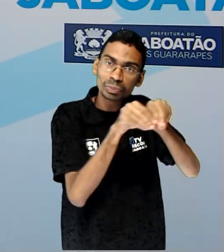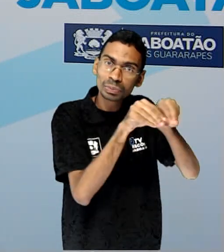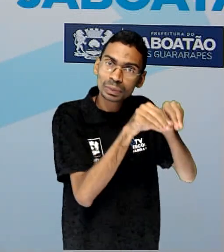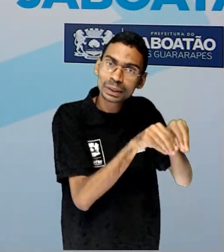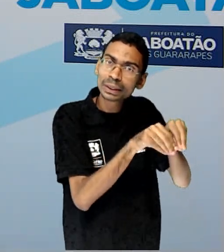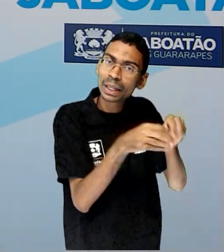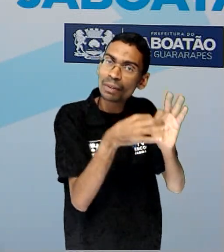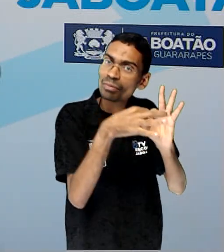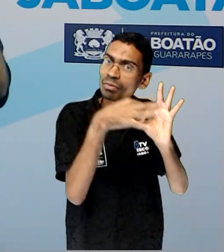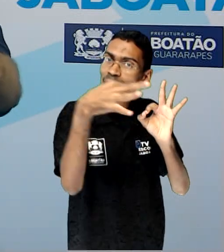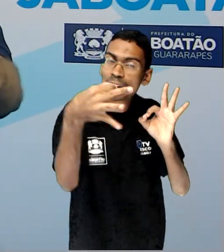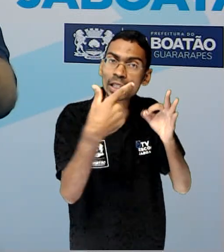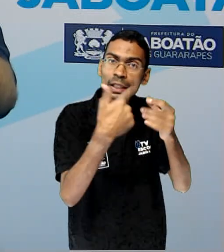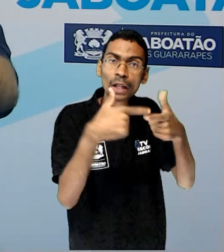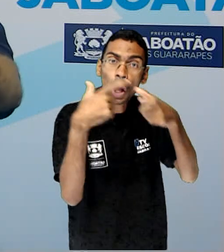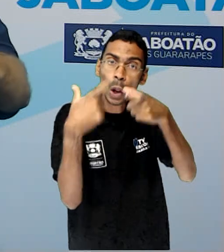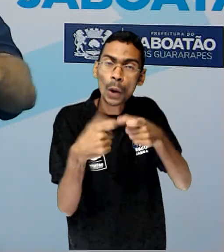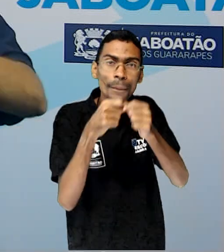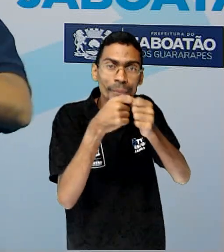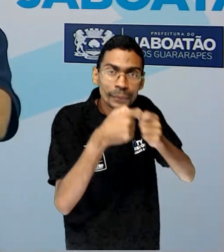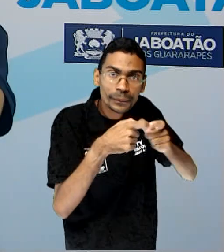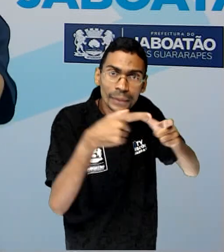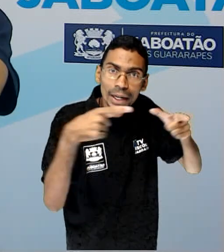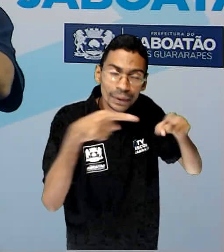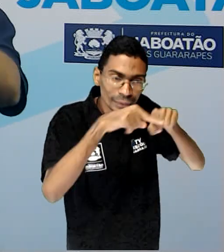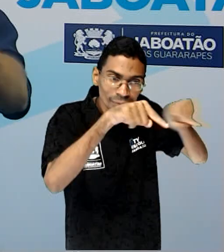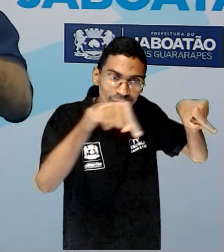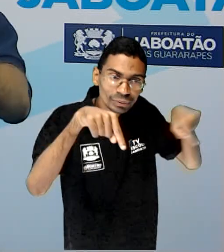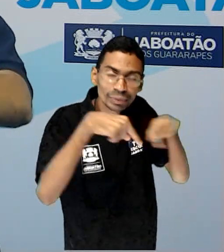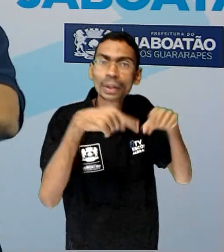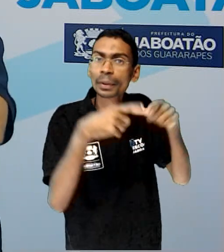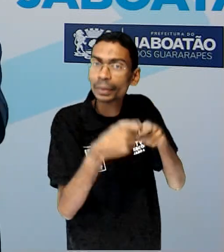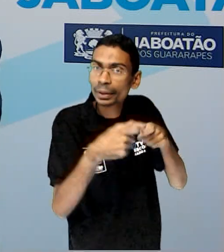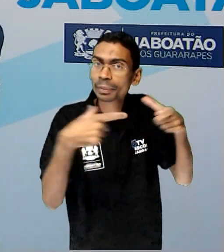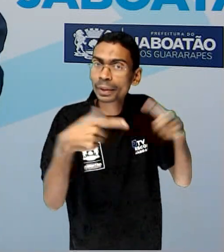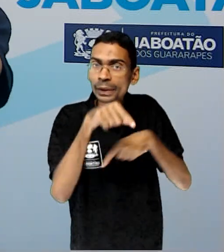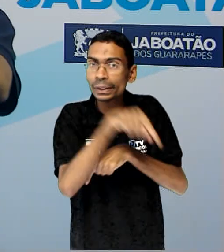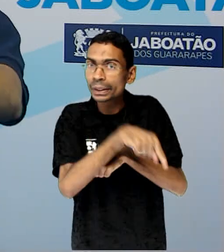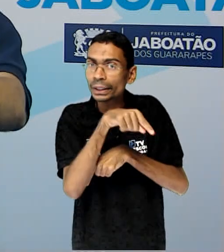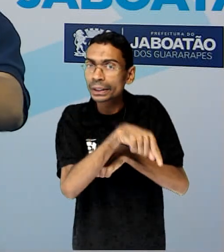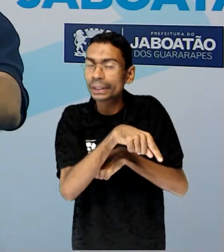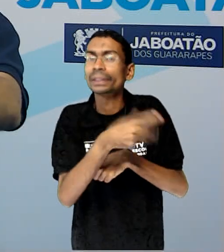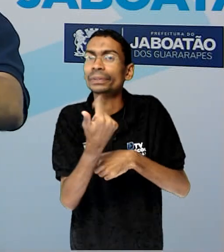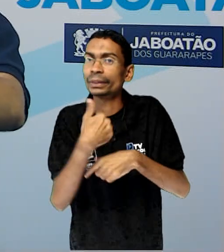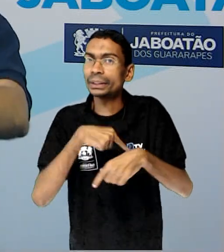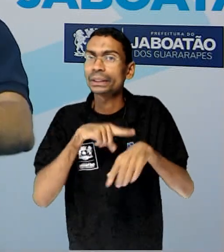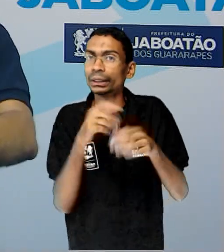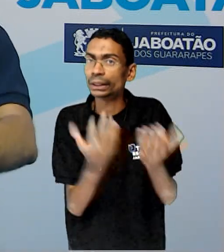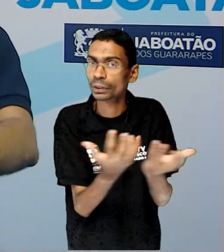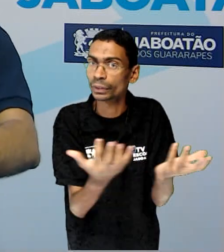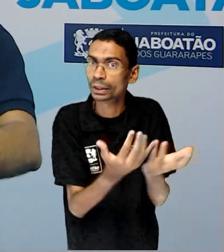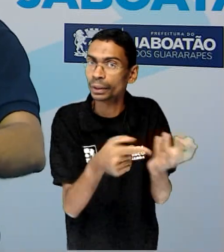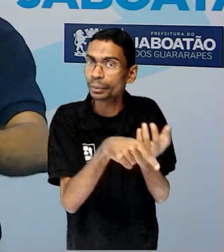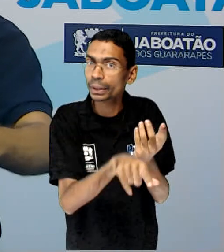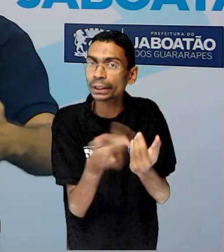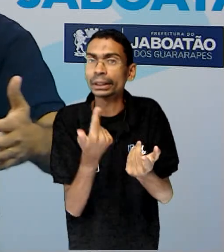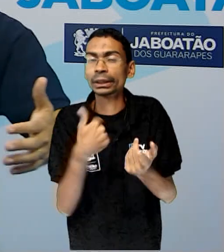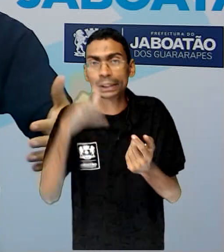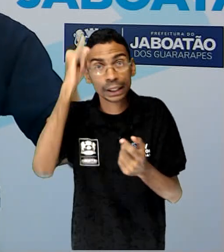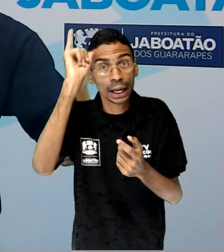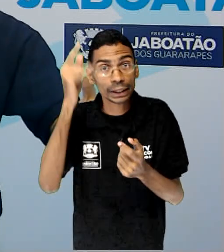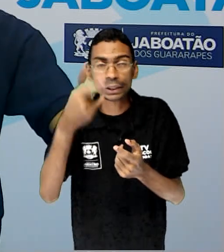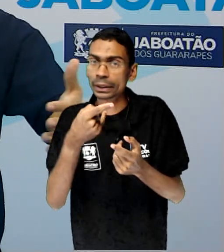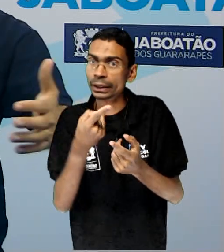lugar maior, que são as pastagens em campos. E ali, o rebanho podia